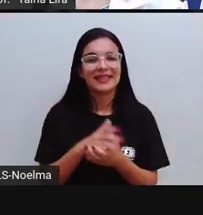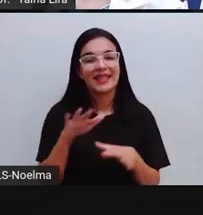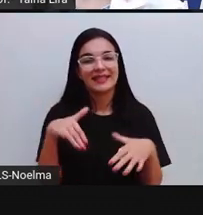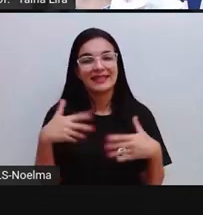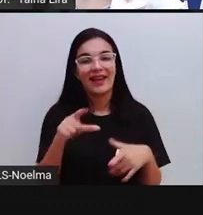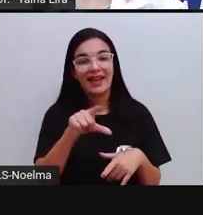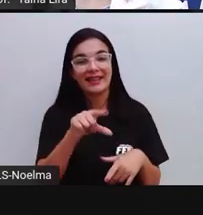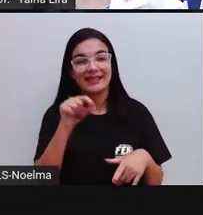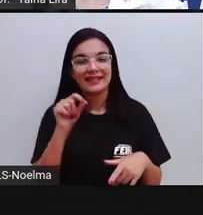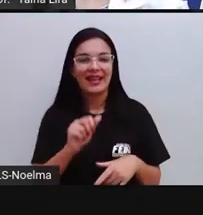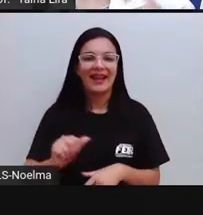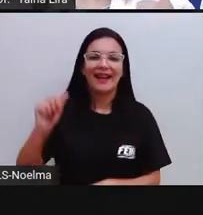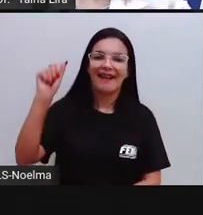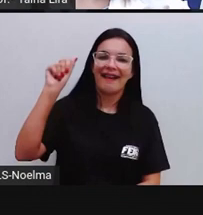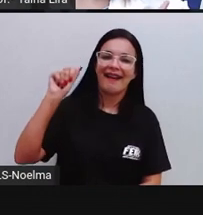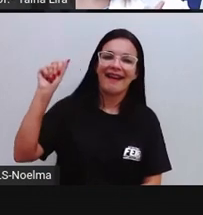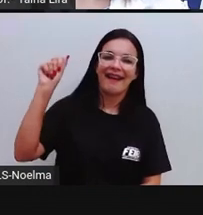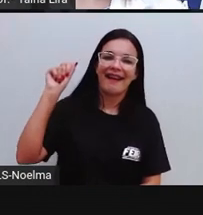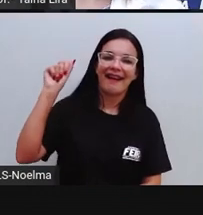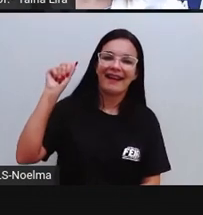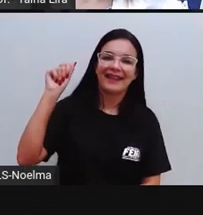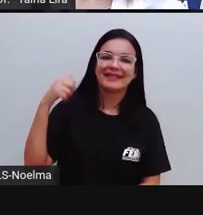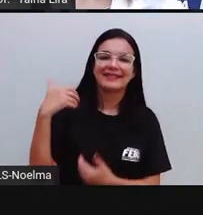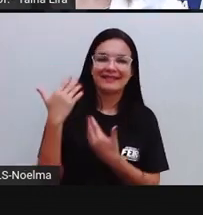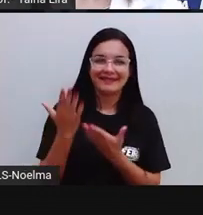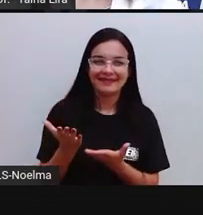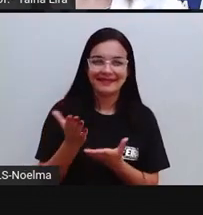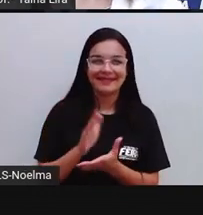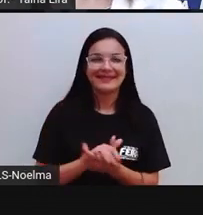A retirada de recursos da natureza, ó.